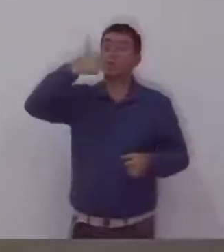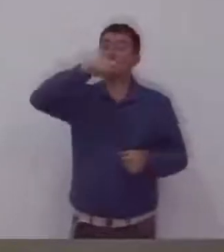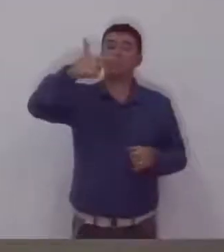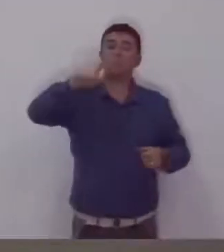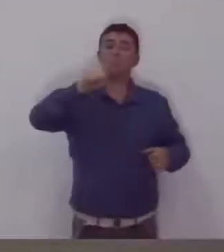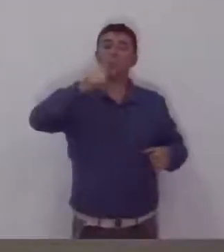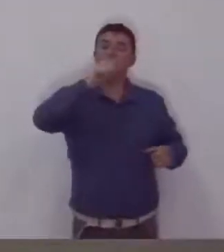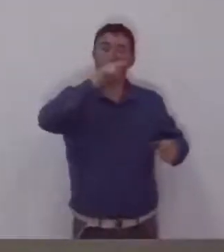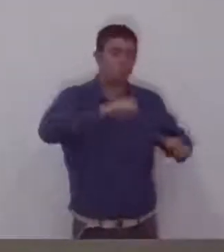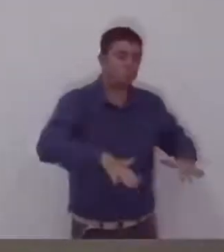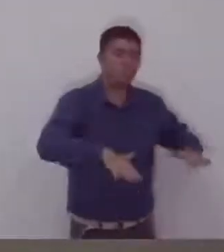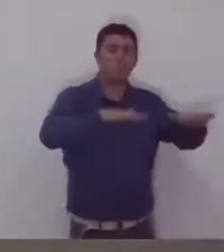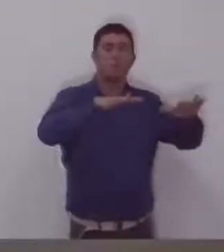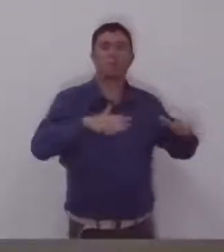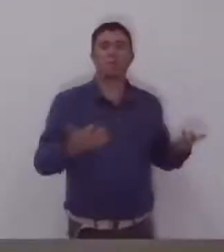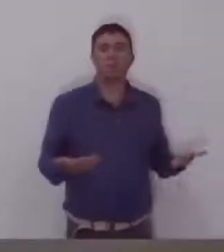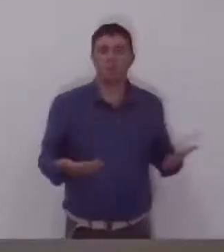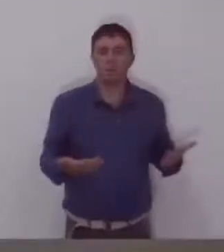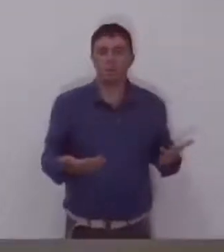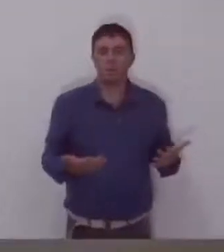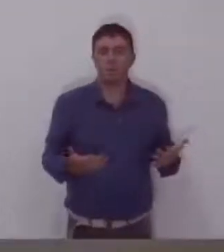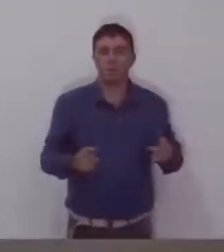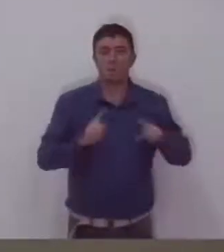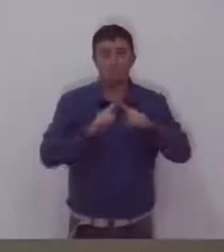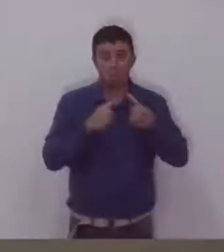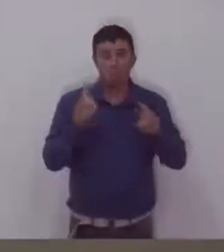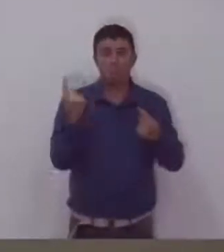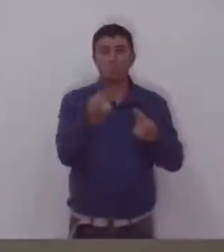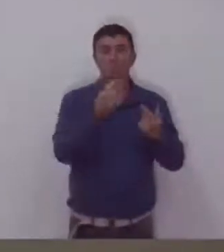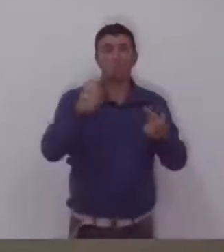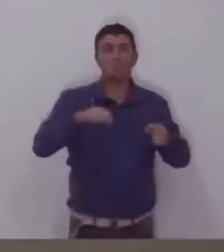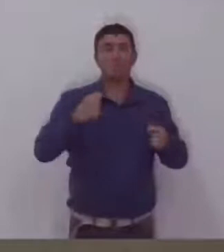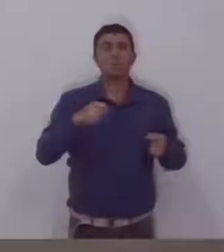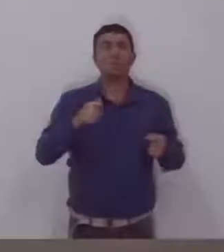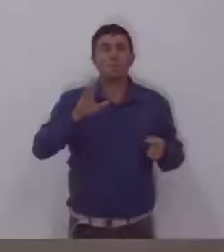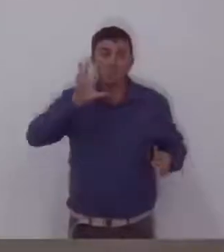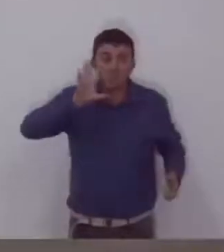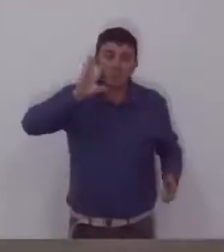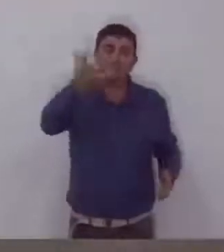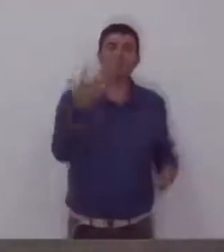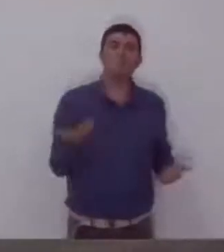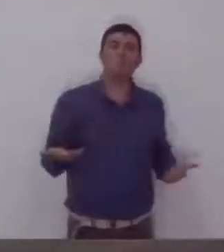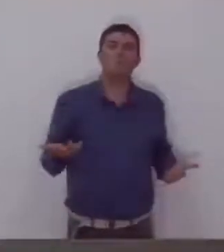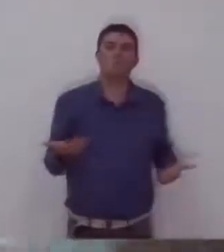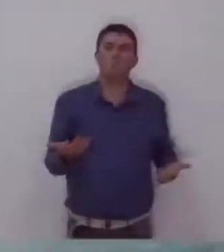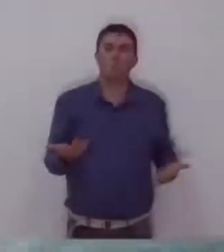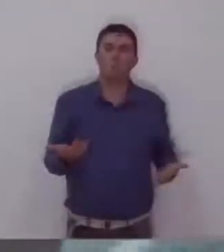Enfim. Mas a municipalidade precisa tomar uma providência, que seja para esse ano,